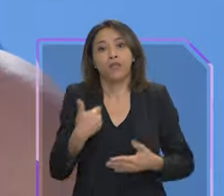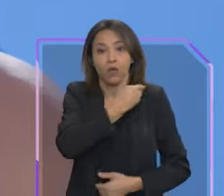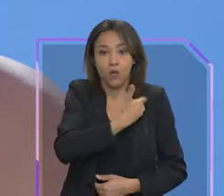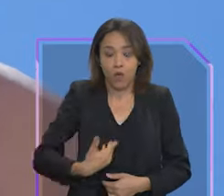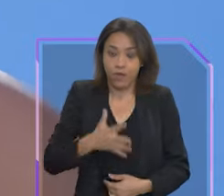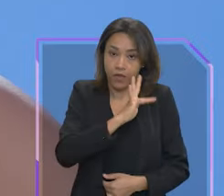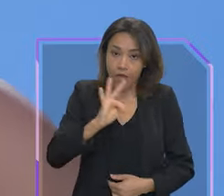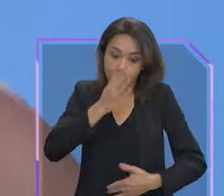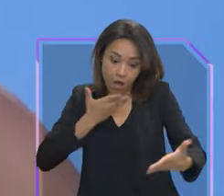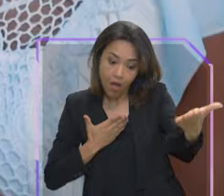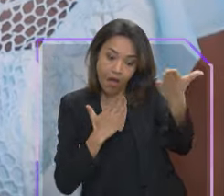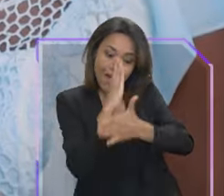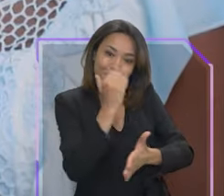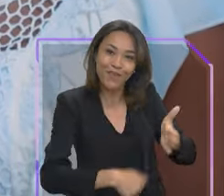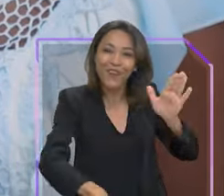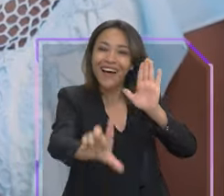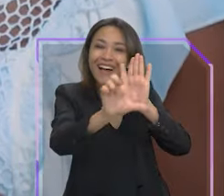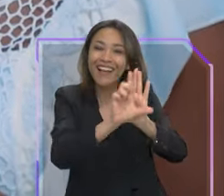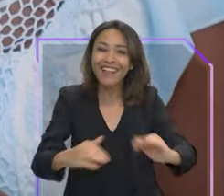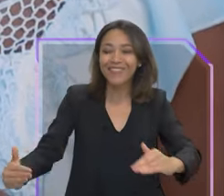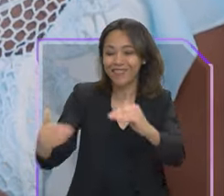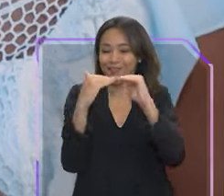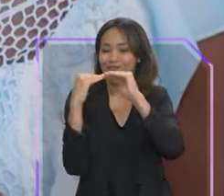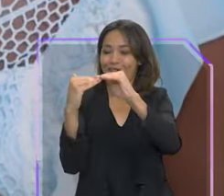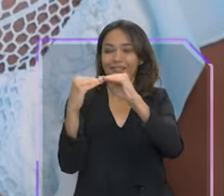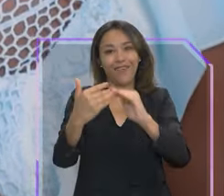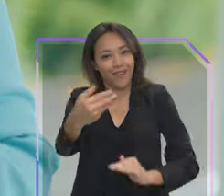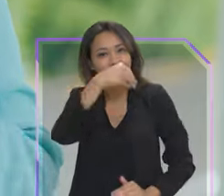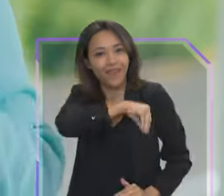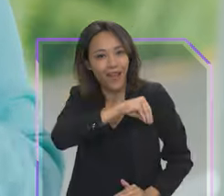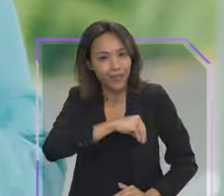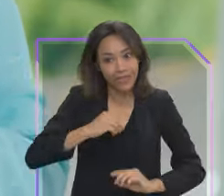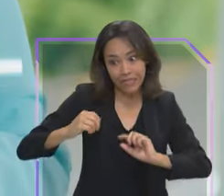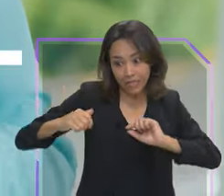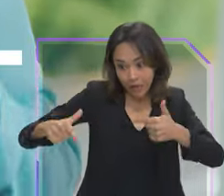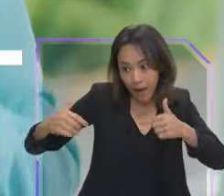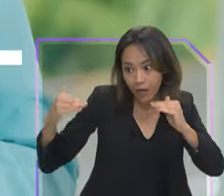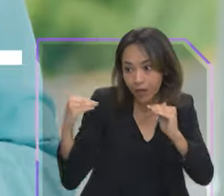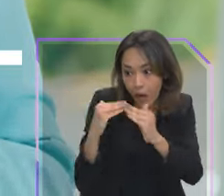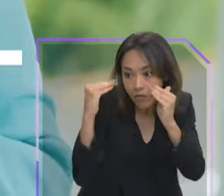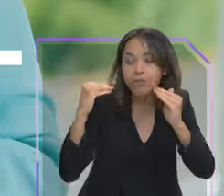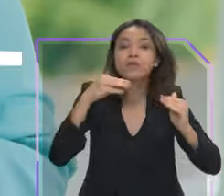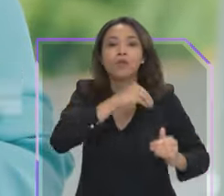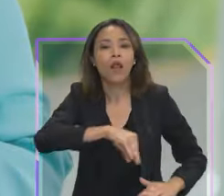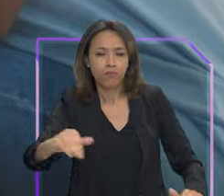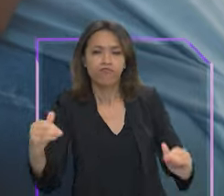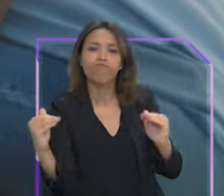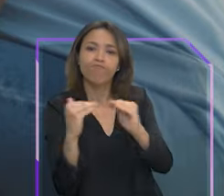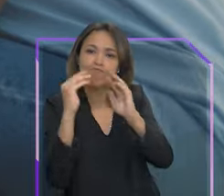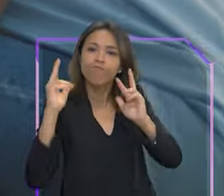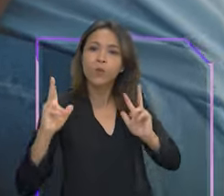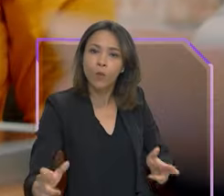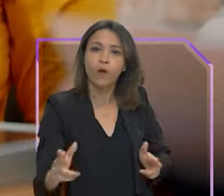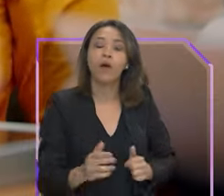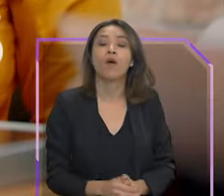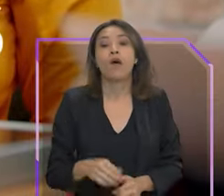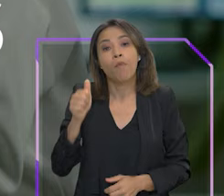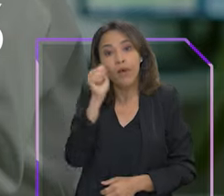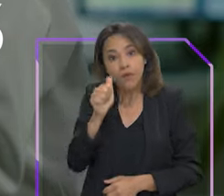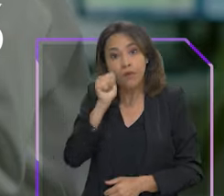que o governo federal aprovou a Lei da Igualdade Salarial. Trabalho igual? Salário igual. Para as mulheres